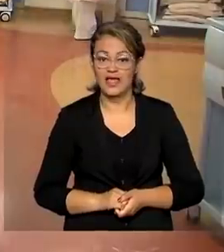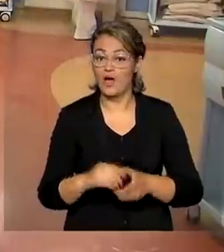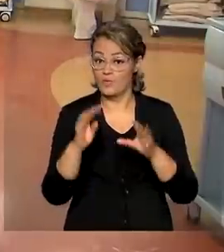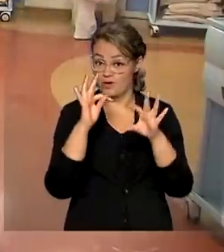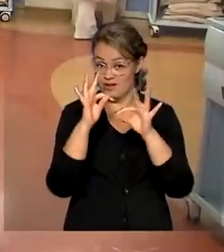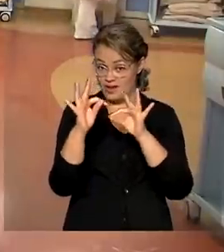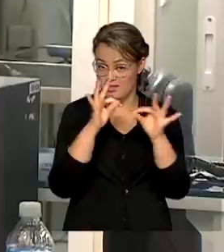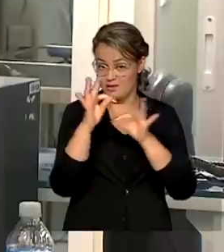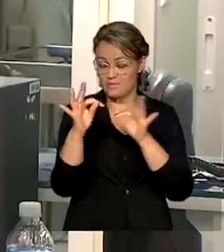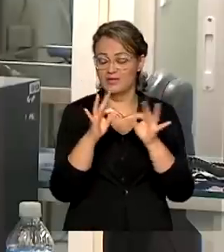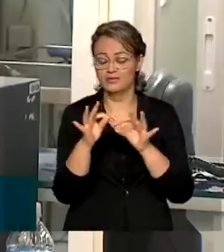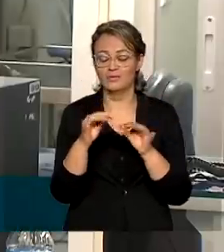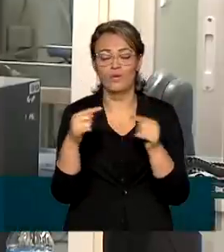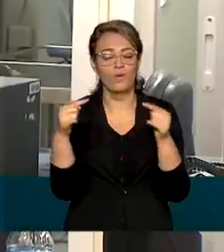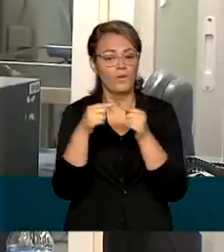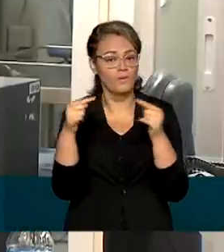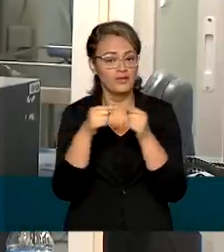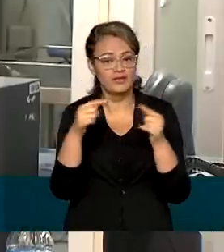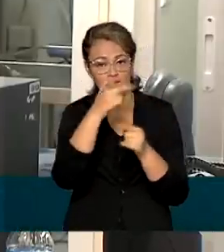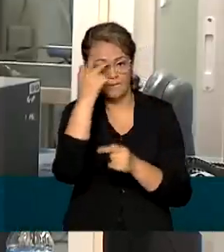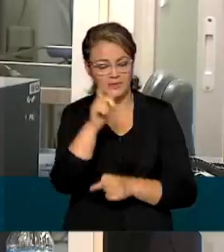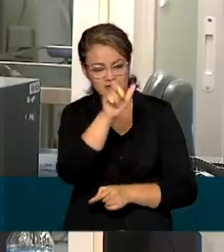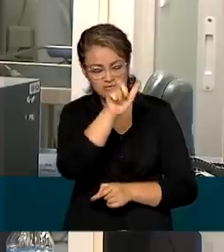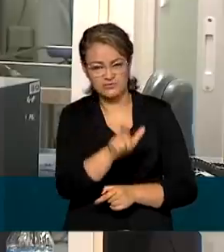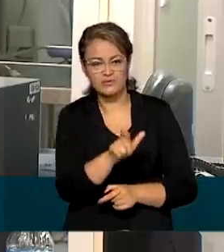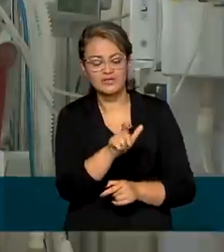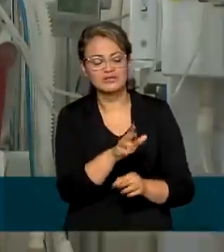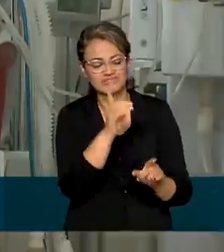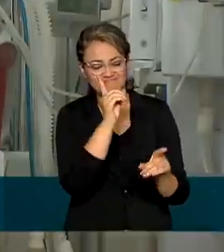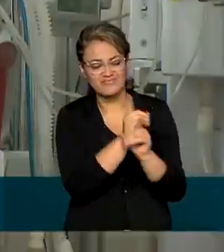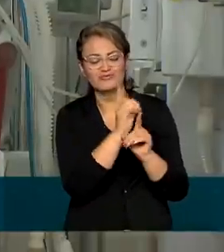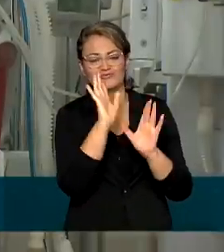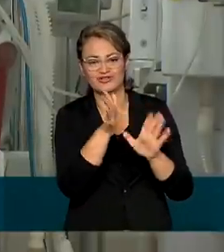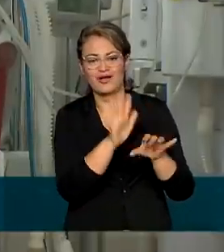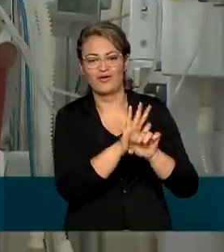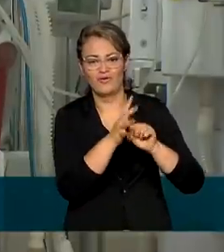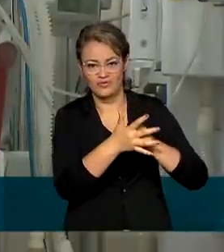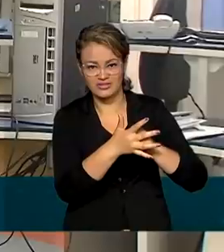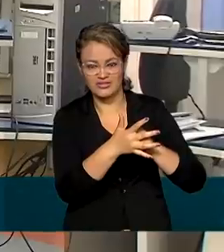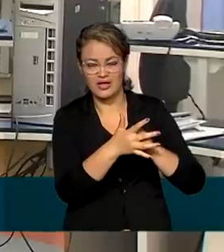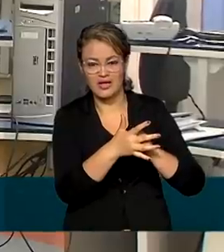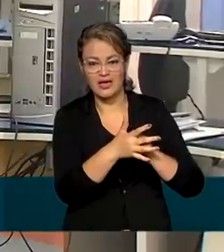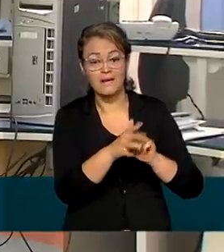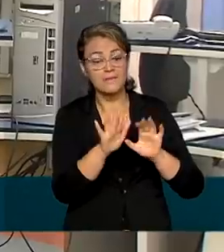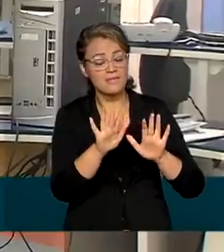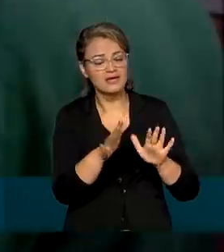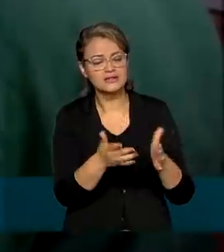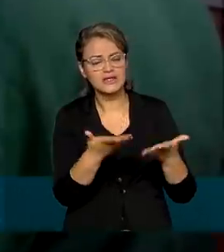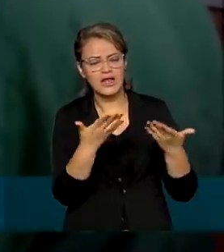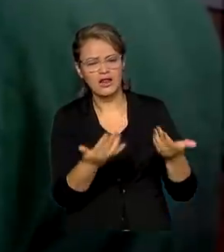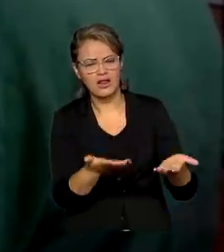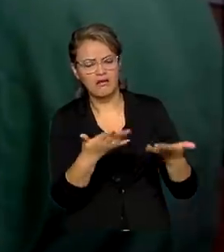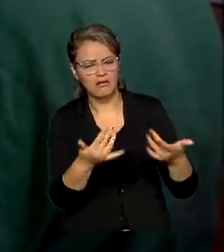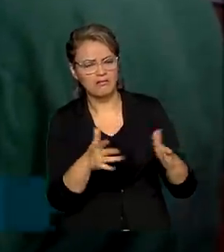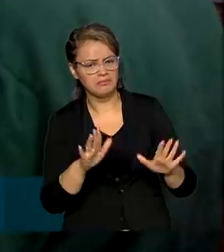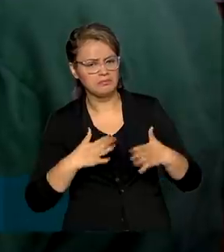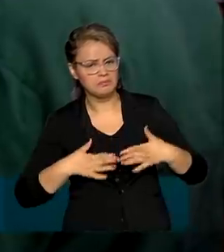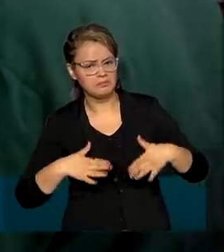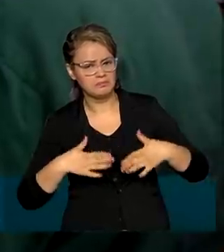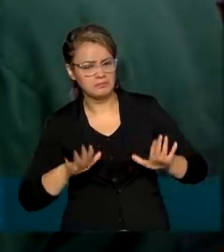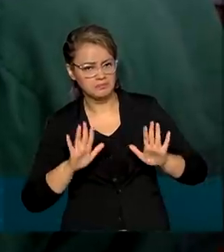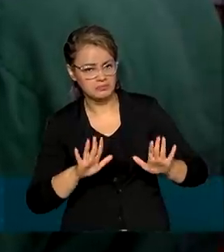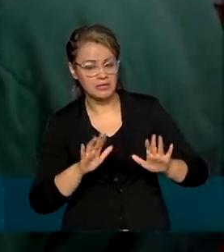tratamento é indicado para pacientes já diagnosticados com o Covid-19, que apresentem casos leves ou